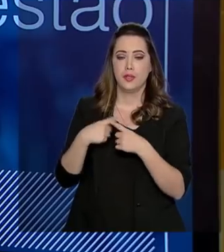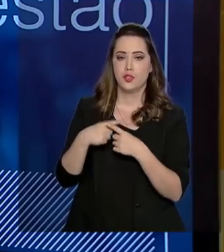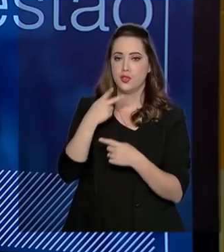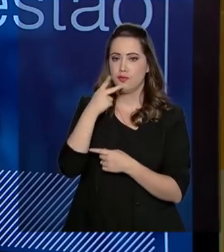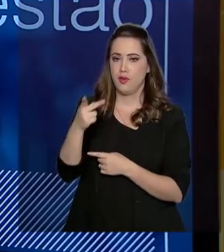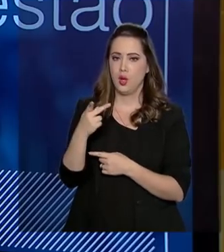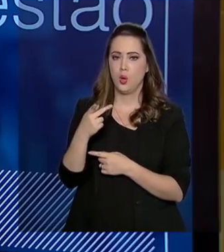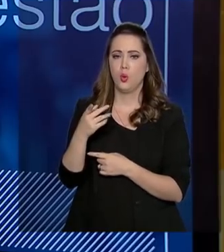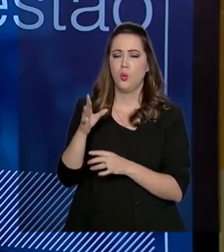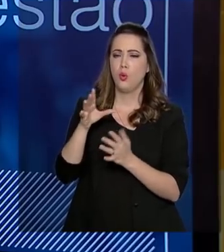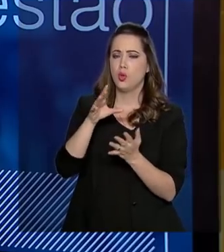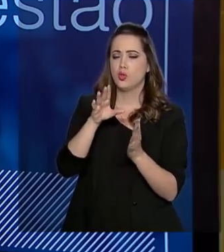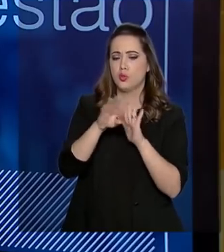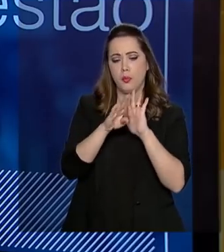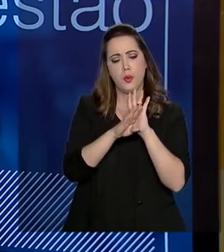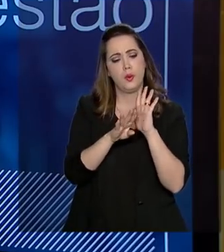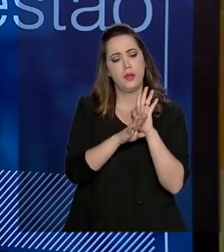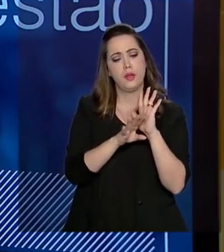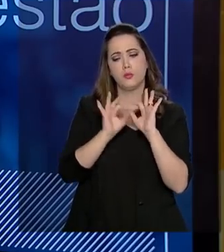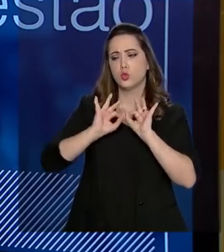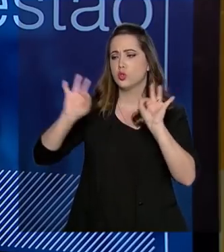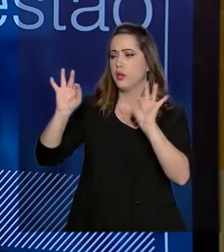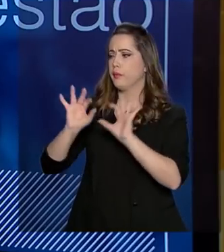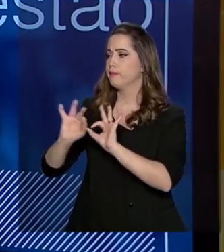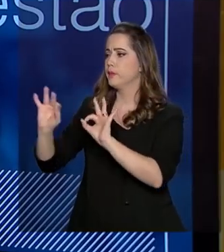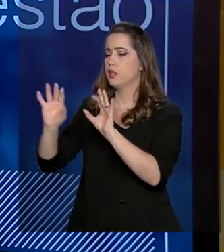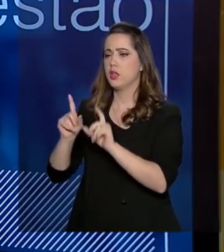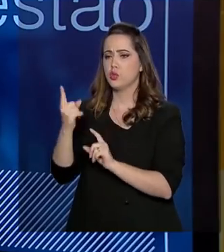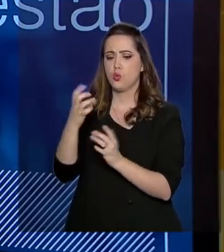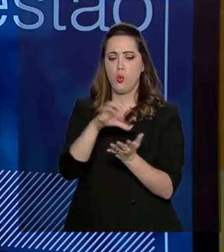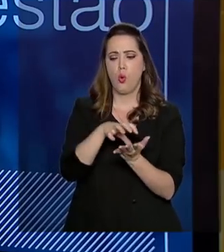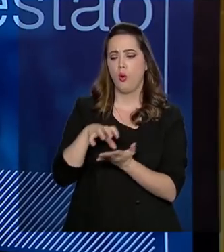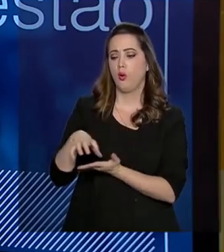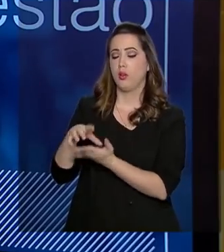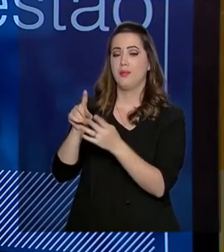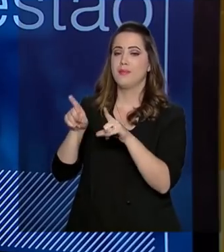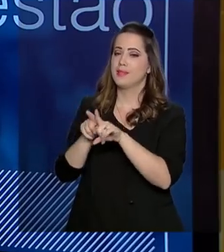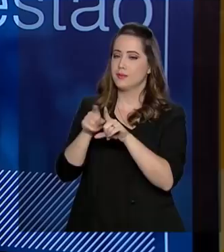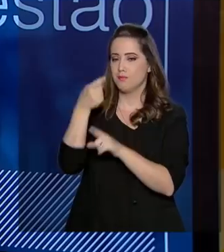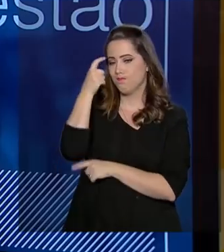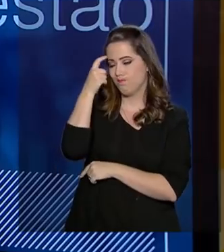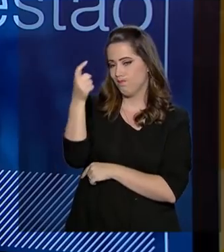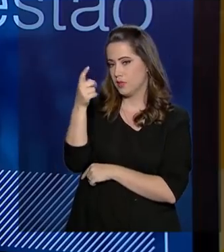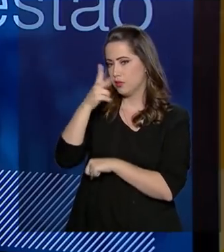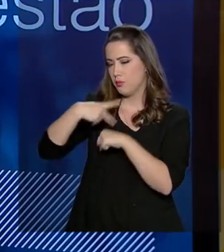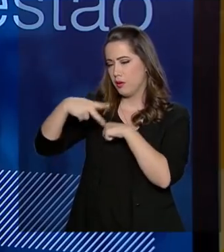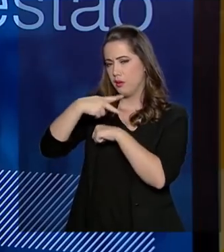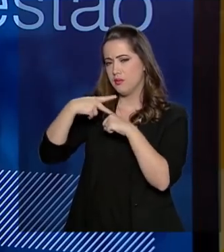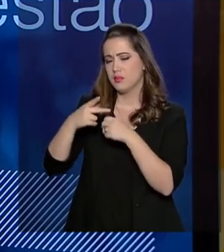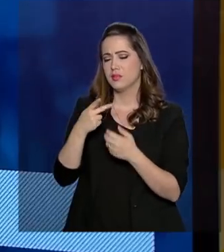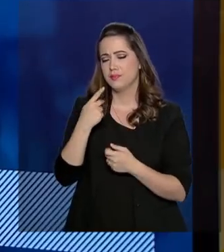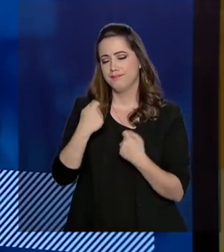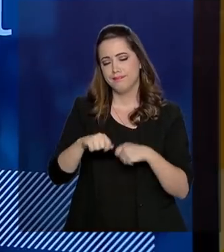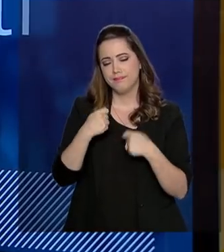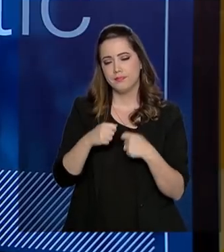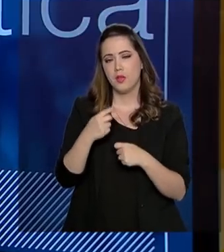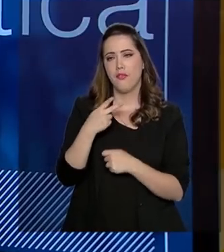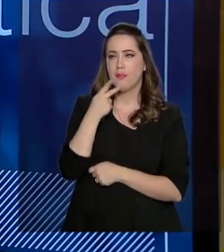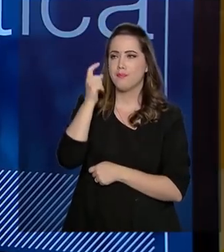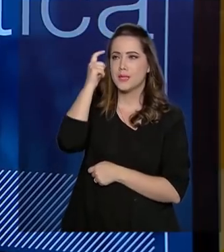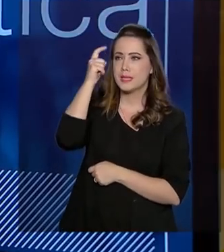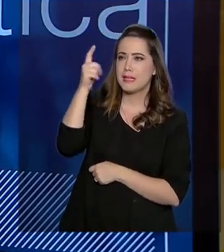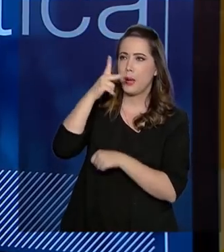integridade de cada órgão, mas nós estamos também pensando no programa de integridade de país. E quando eu falo de programa de integridade de país, eu tenho que começar a mudar